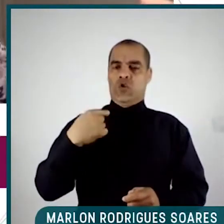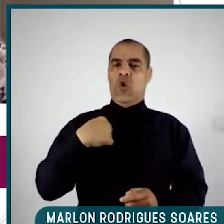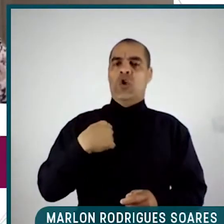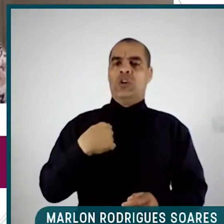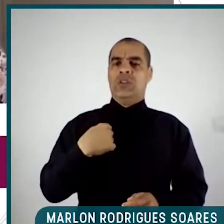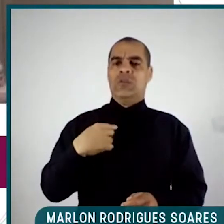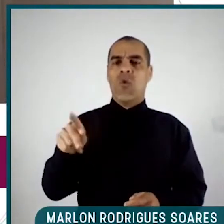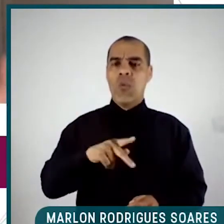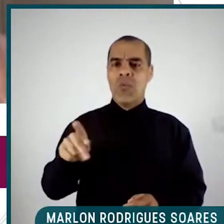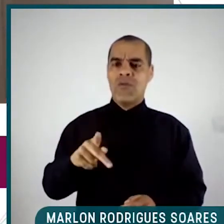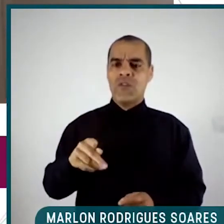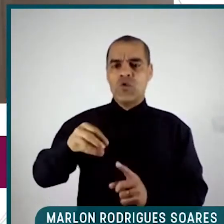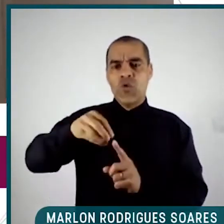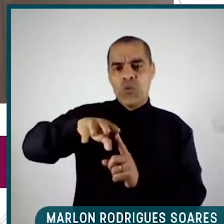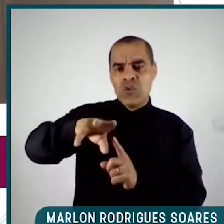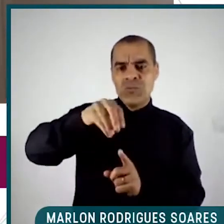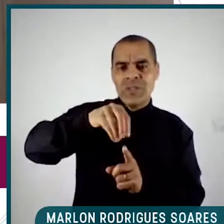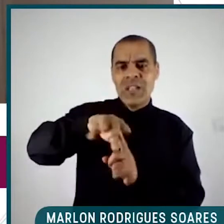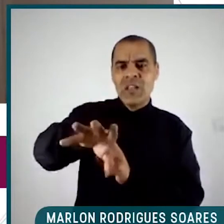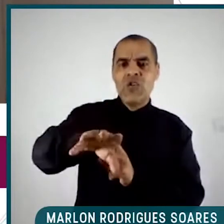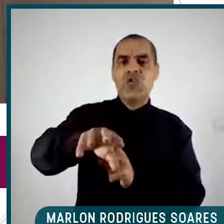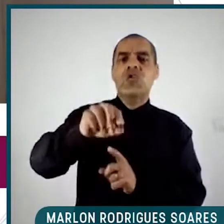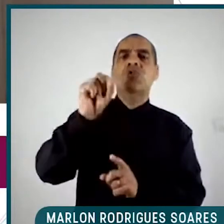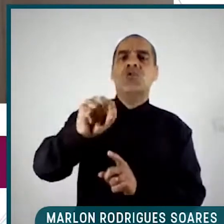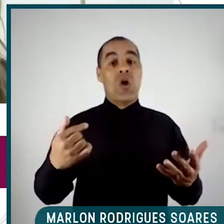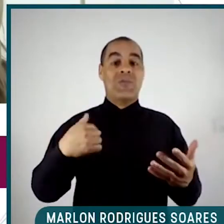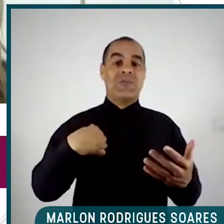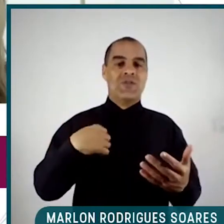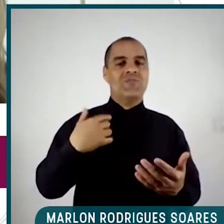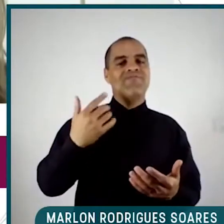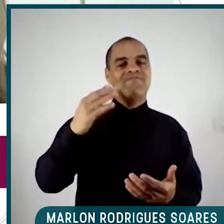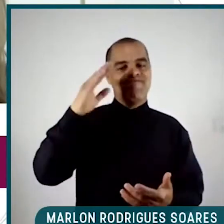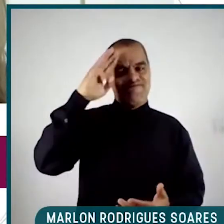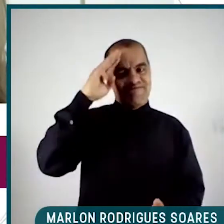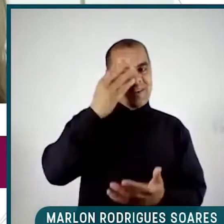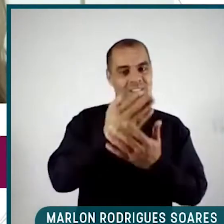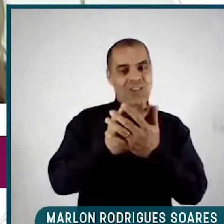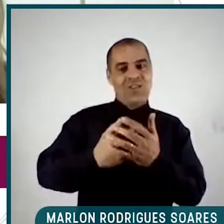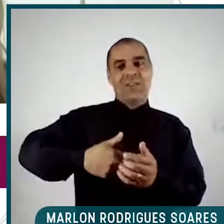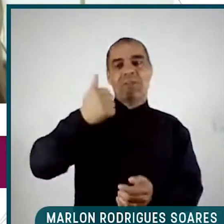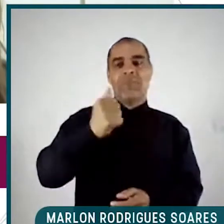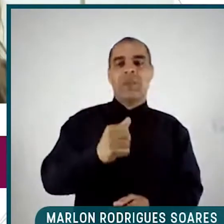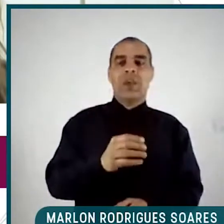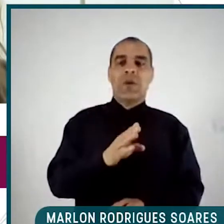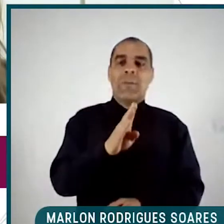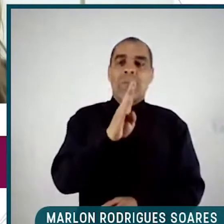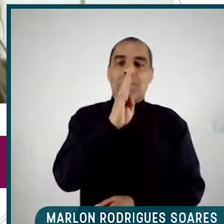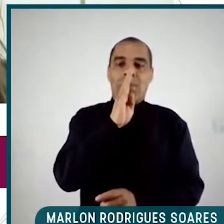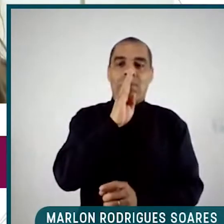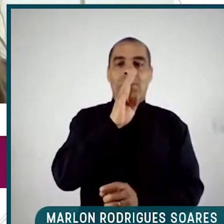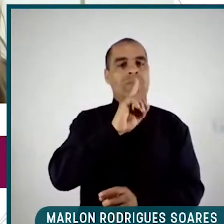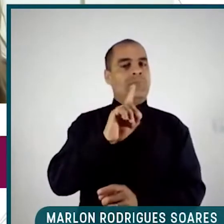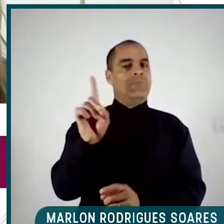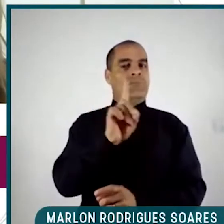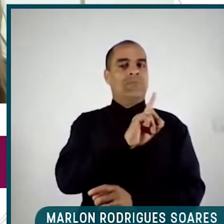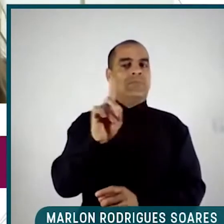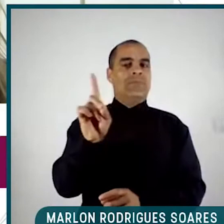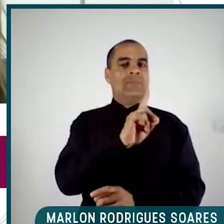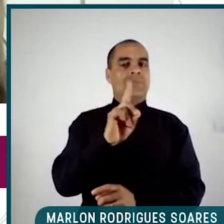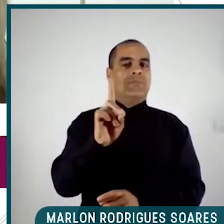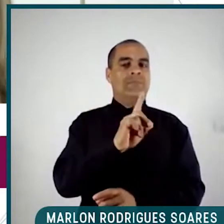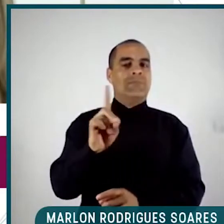também vão poder fazer com aquilo dali que eles estão aprendendo em sala de aula. Não silenciar. Acho que o silêncio, ele tem